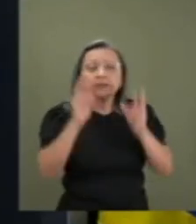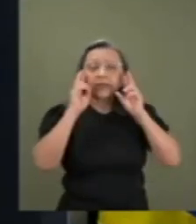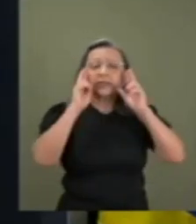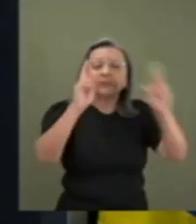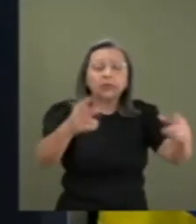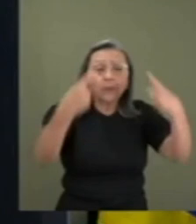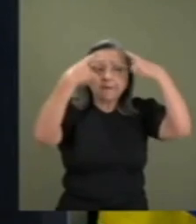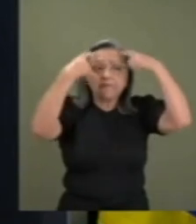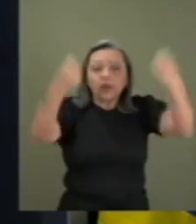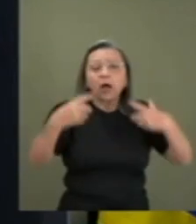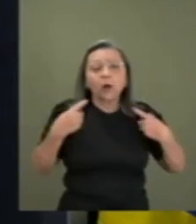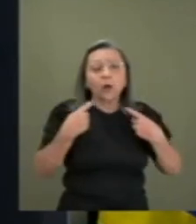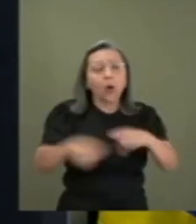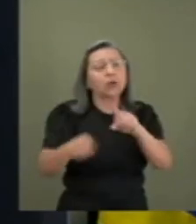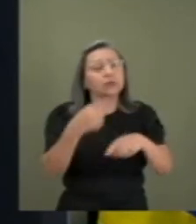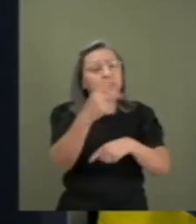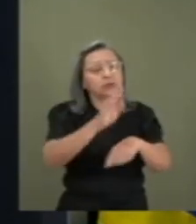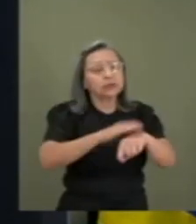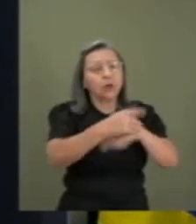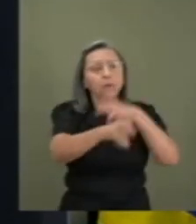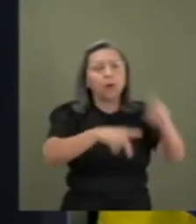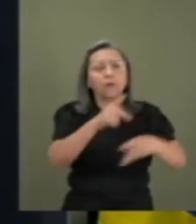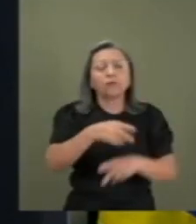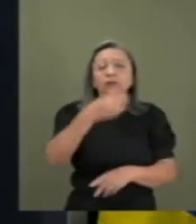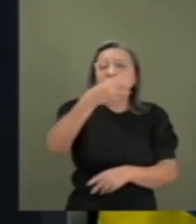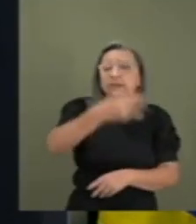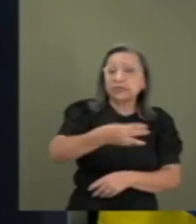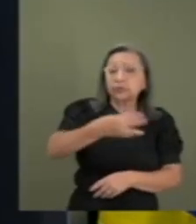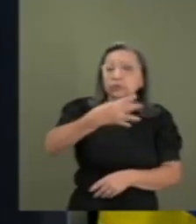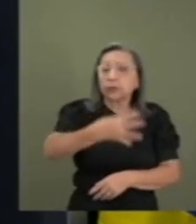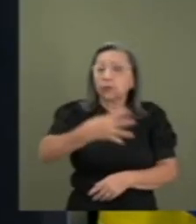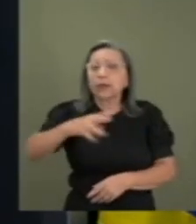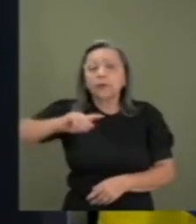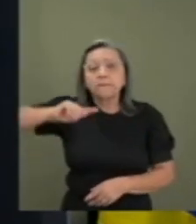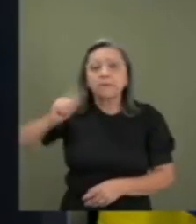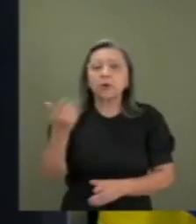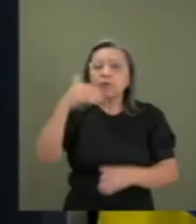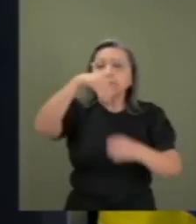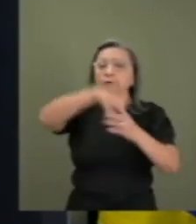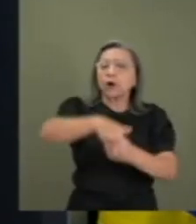contra o seu povo. 344 mil votos.